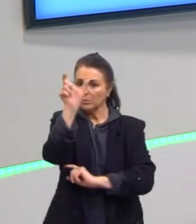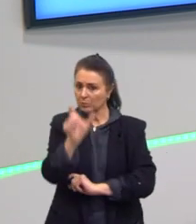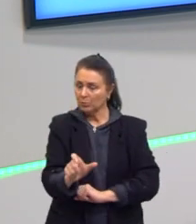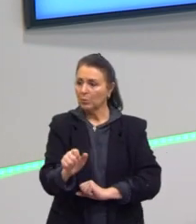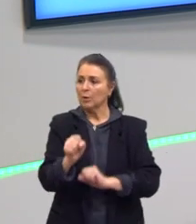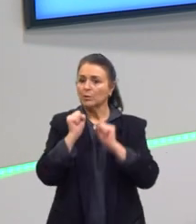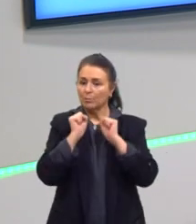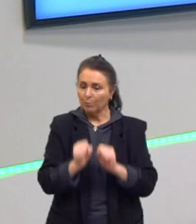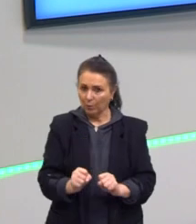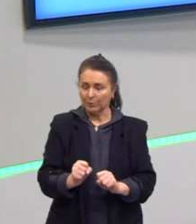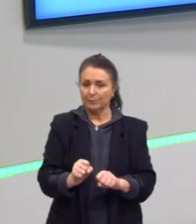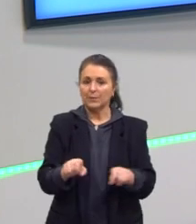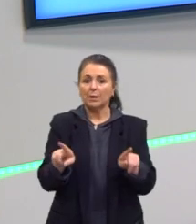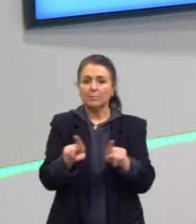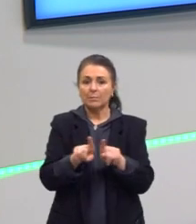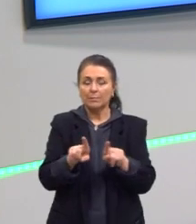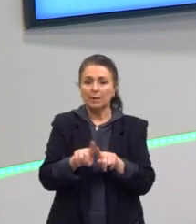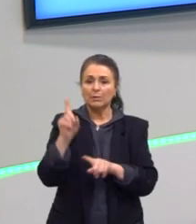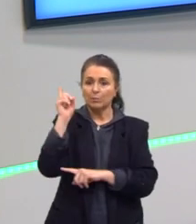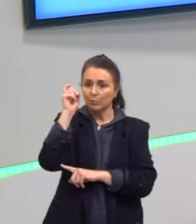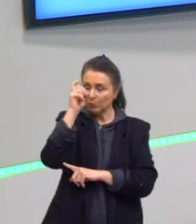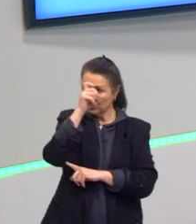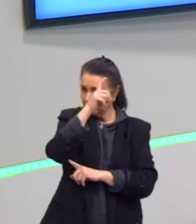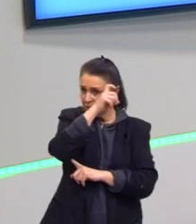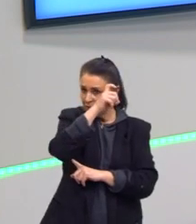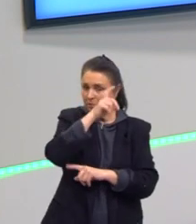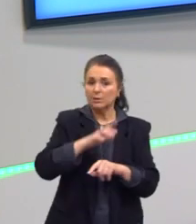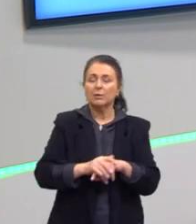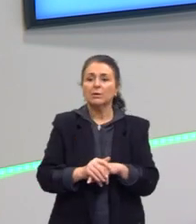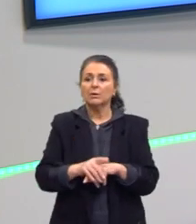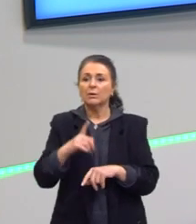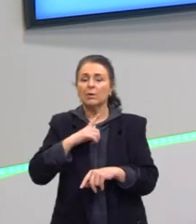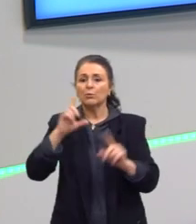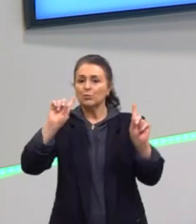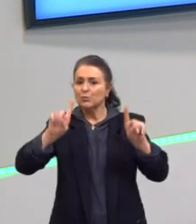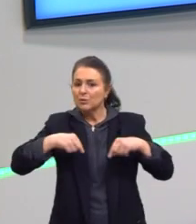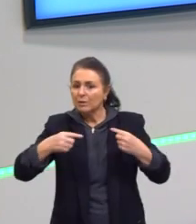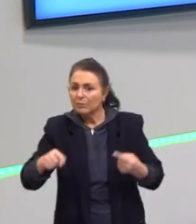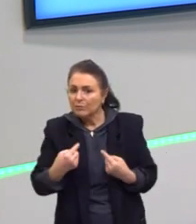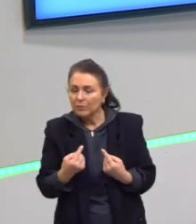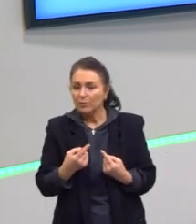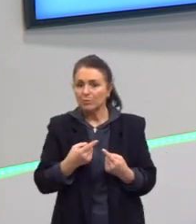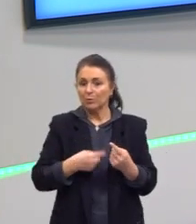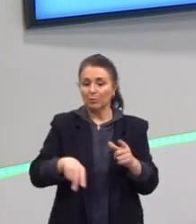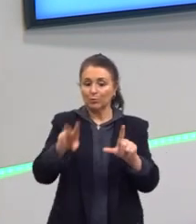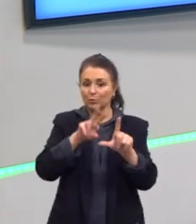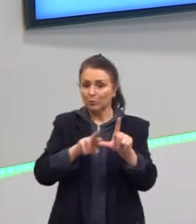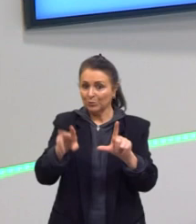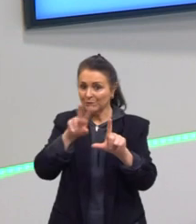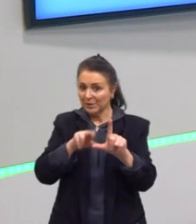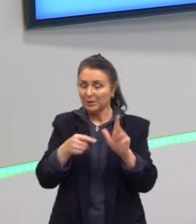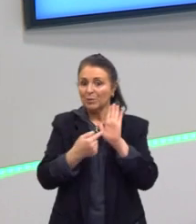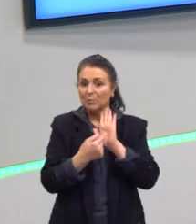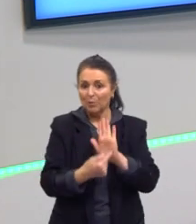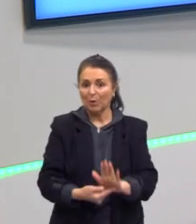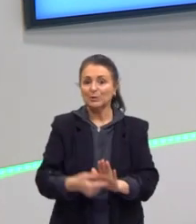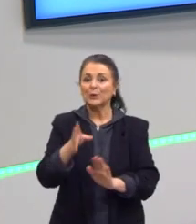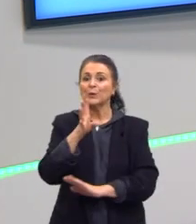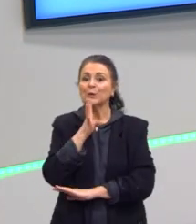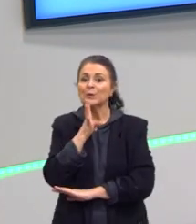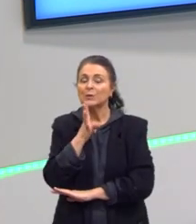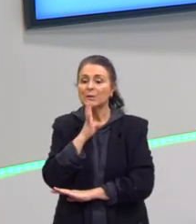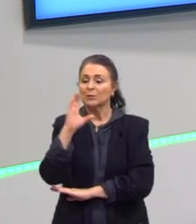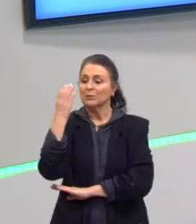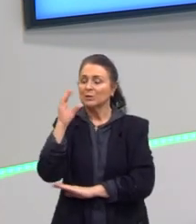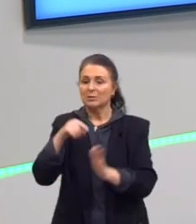das suas dificuldades, vencer os desafios. Então, são duas séries que trazem conhecimentos científicos, biológicos